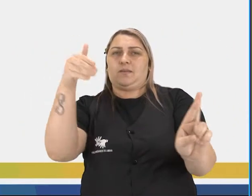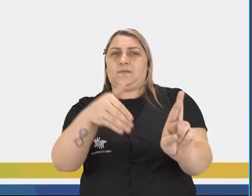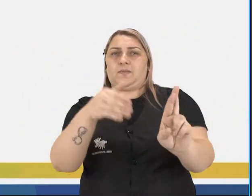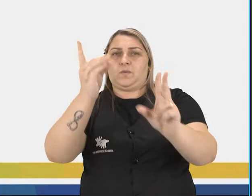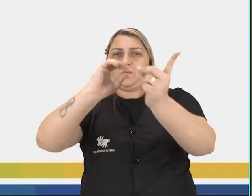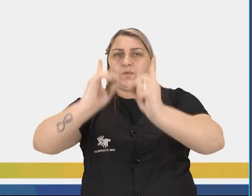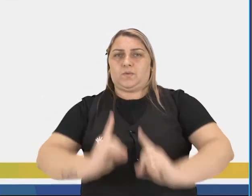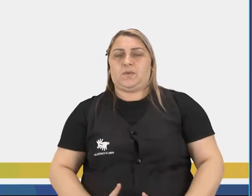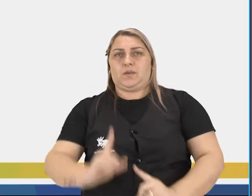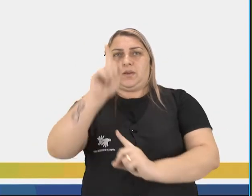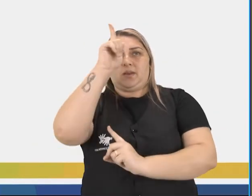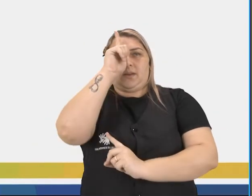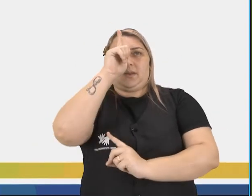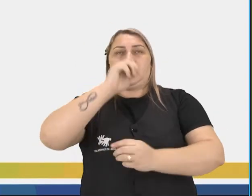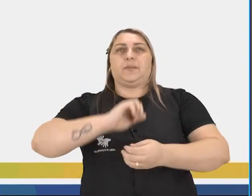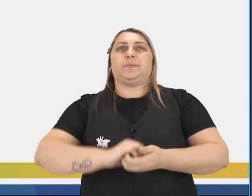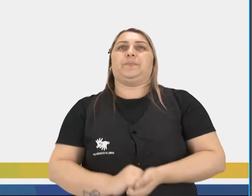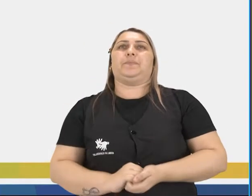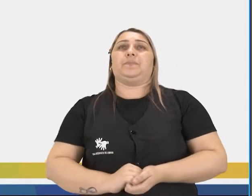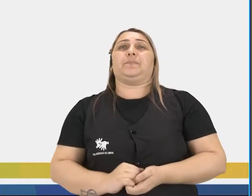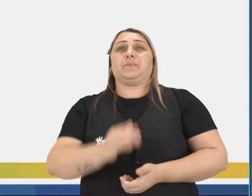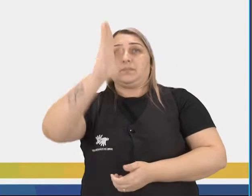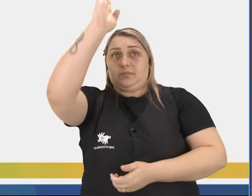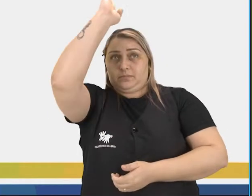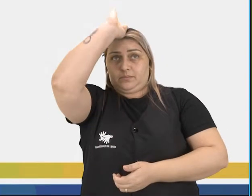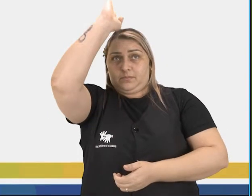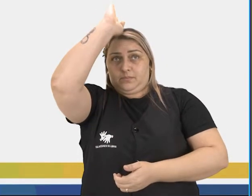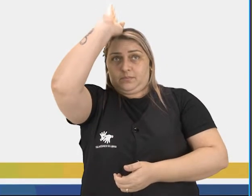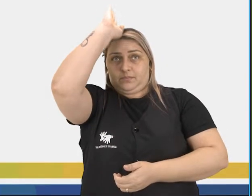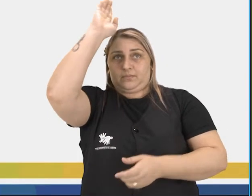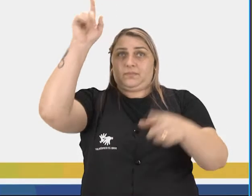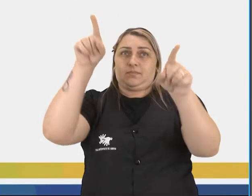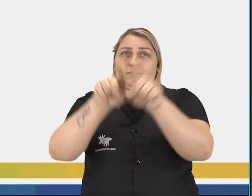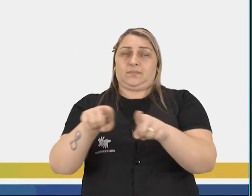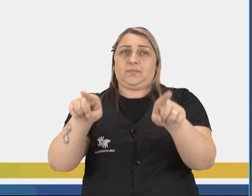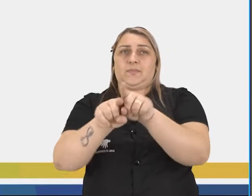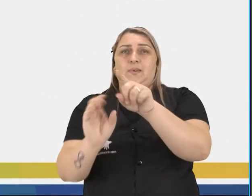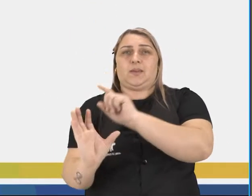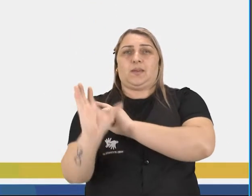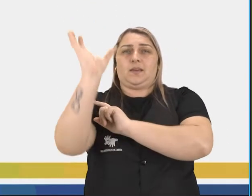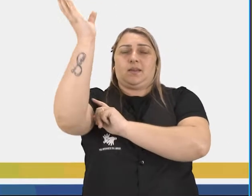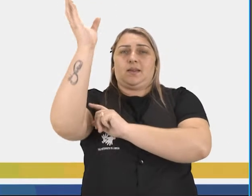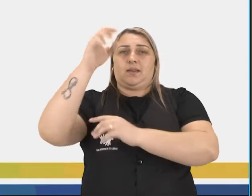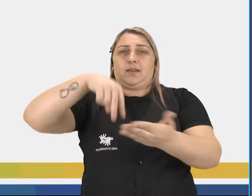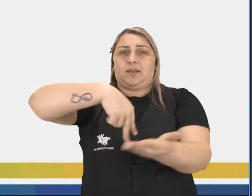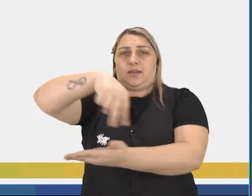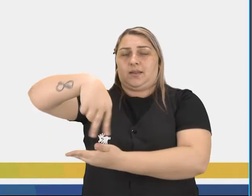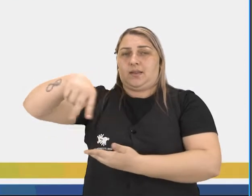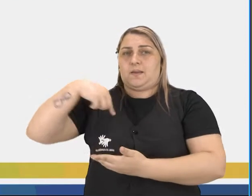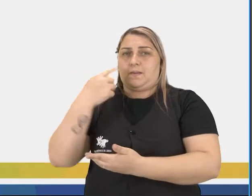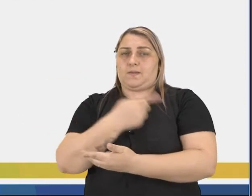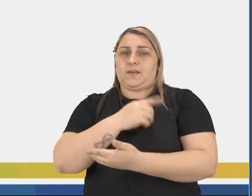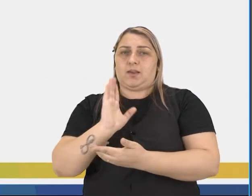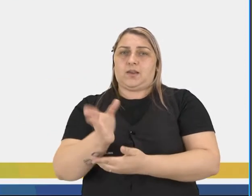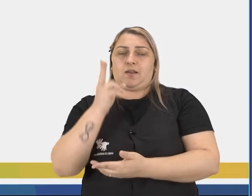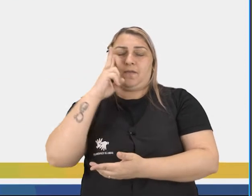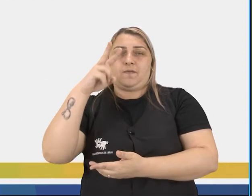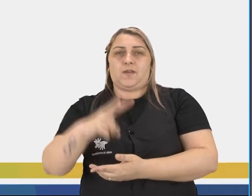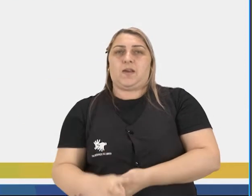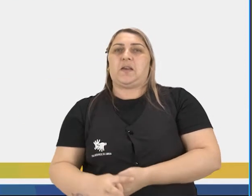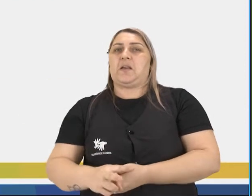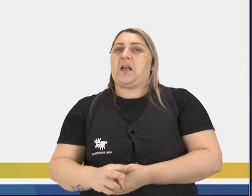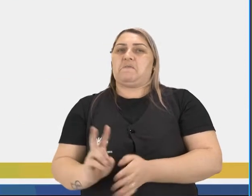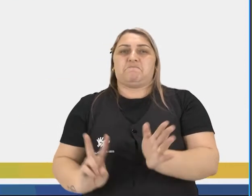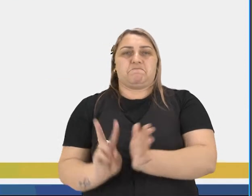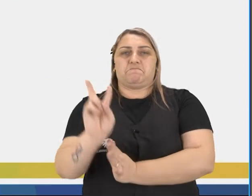os deuses gregos. E na Roma, também acontecia essa dança, mas como a gente já viu, ela não era